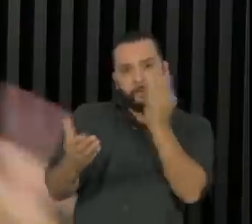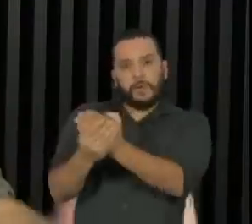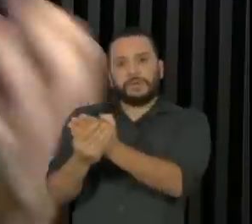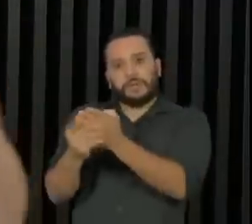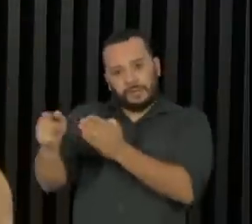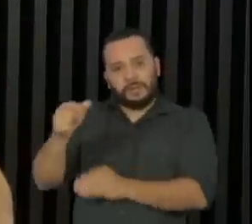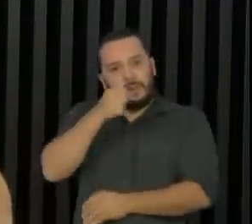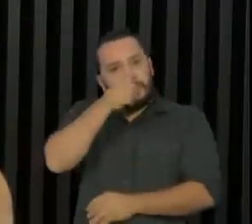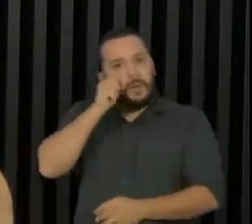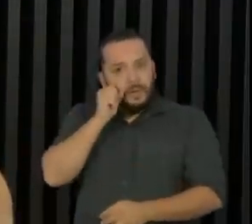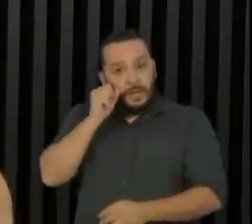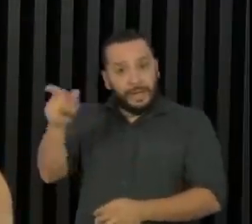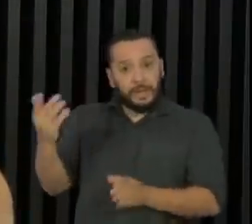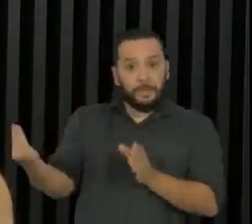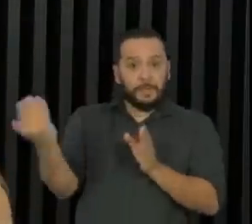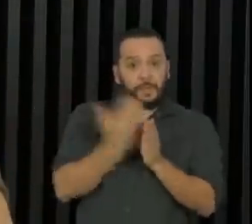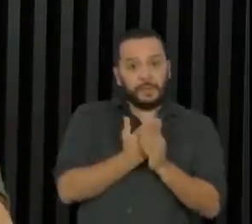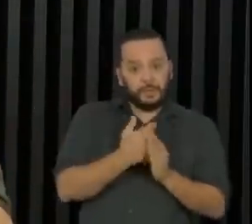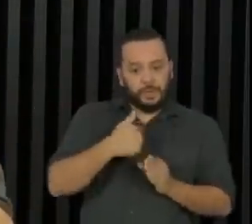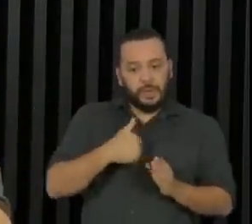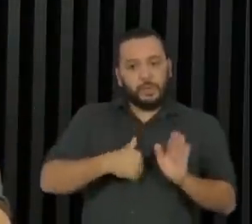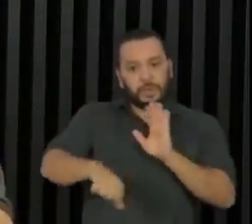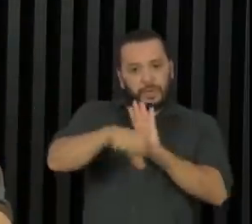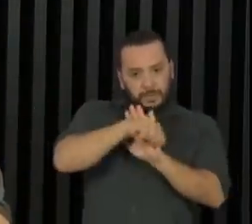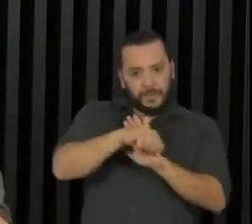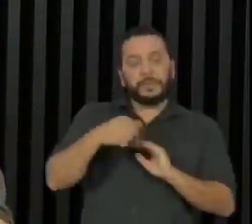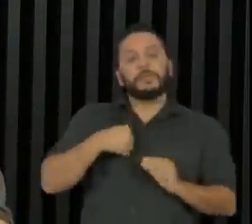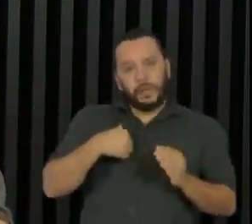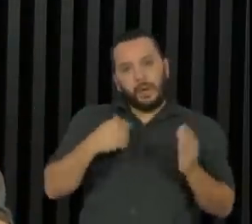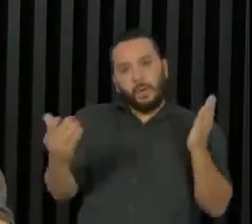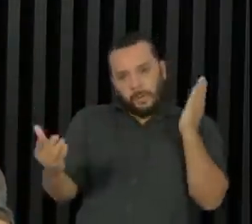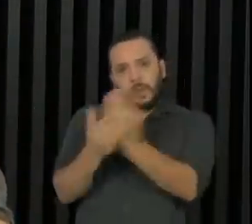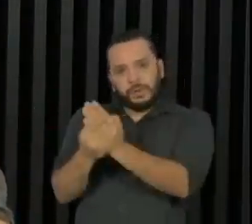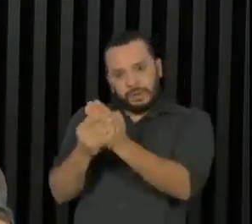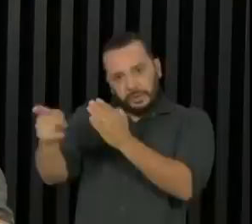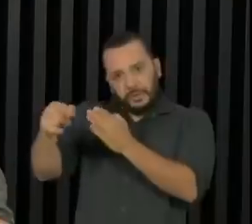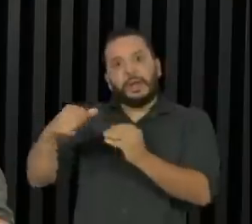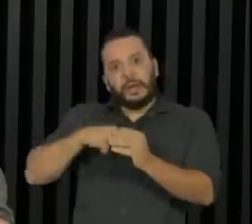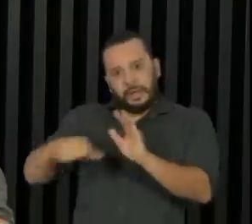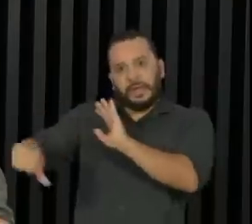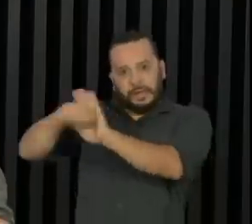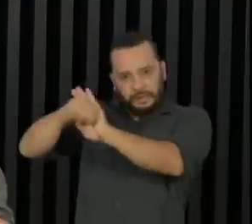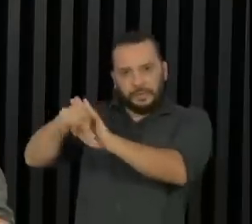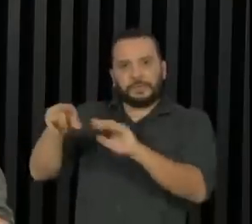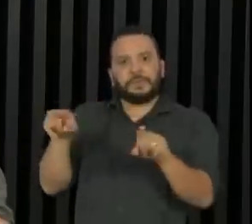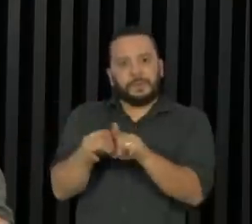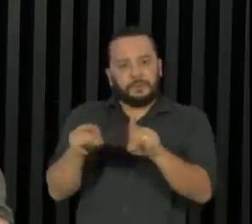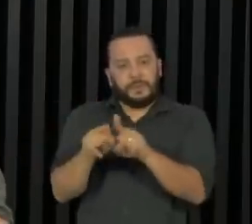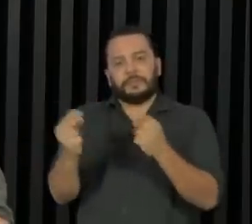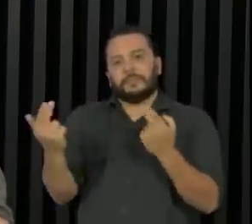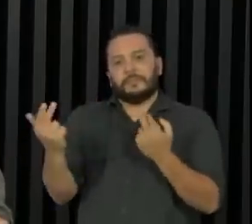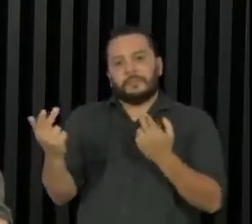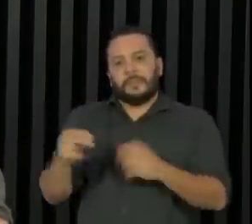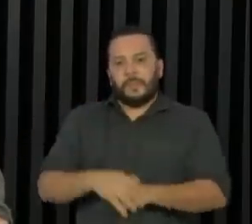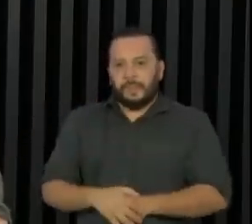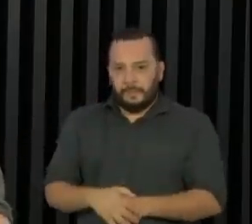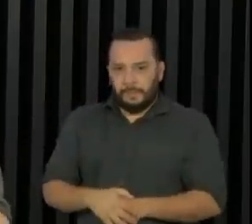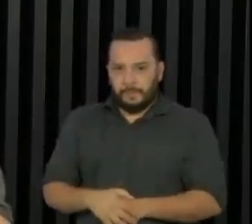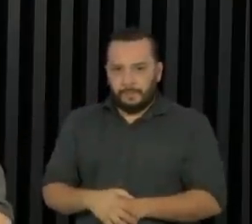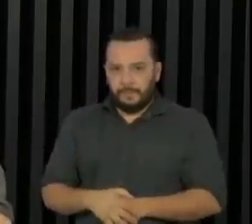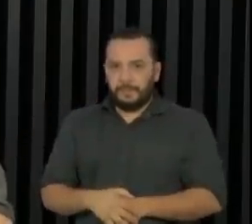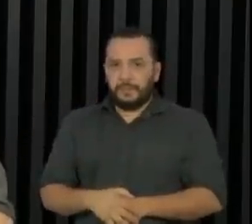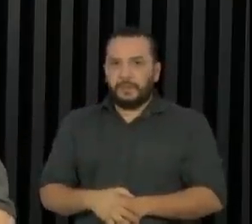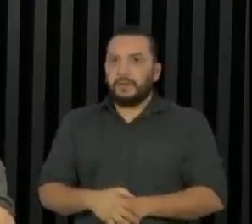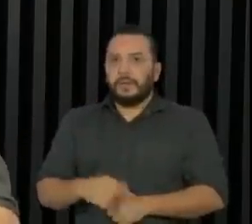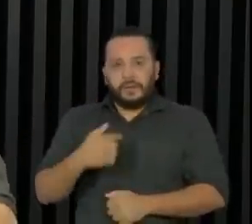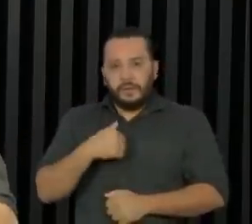Malafaia. Assim como ele me processou criminalmente, eu estou processando criminalmente também. E é o que eu falei, a gente não pode ter